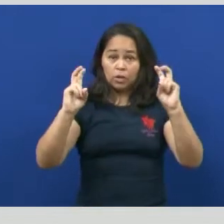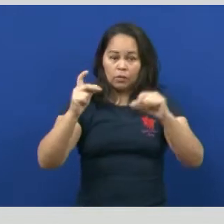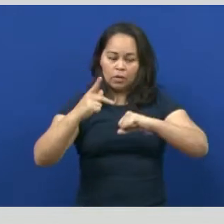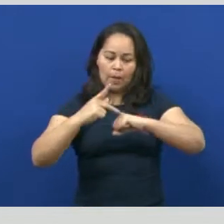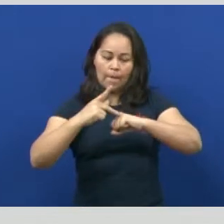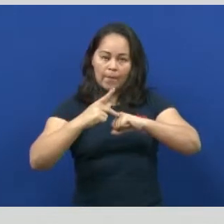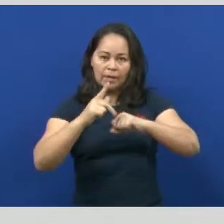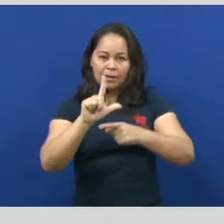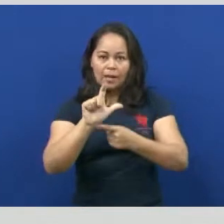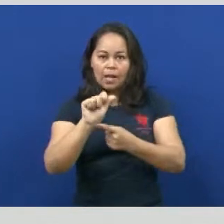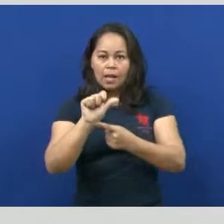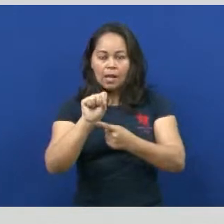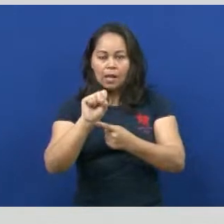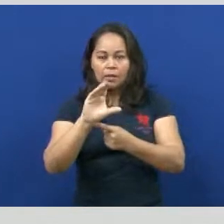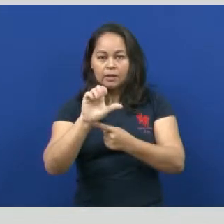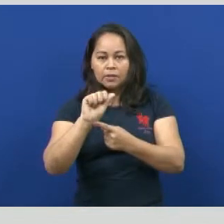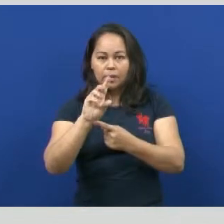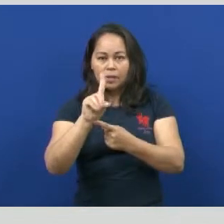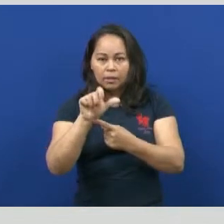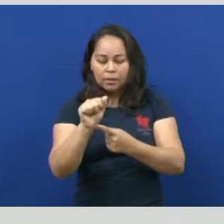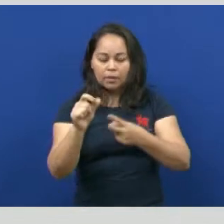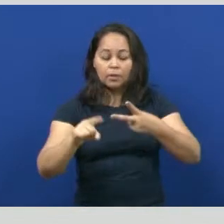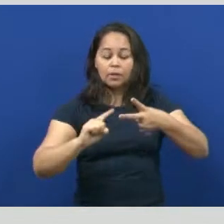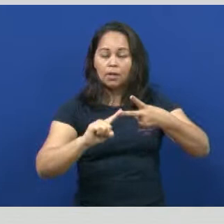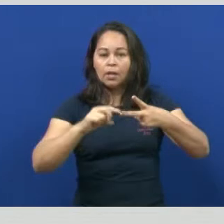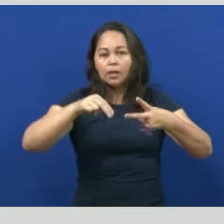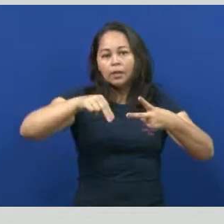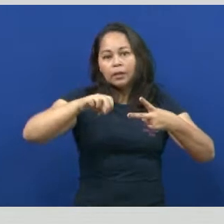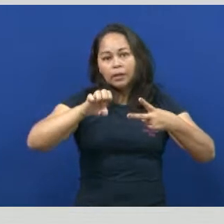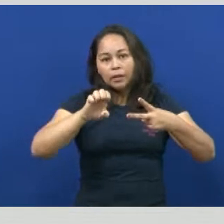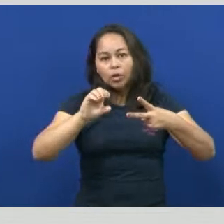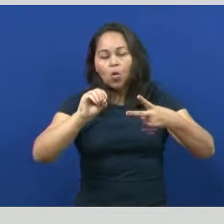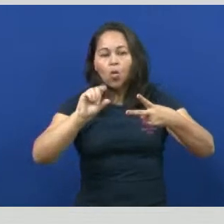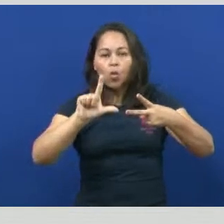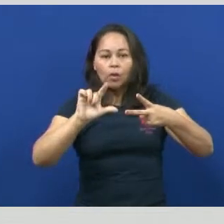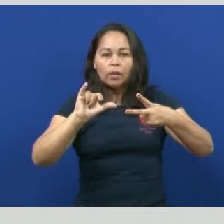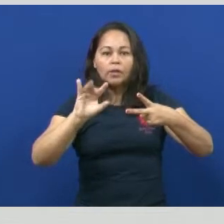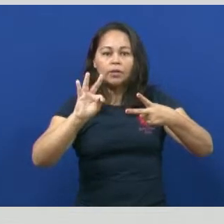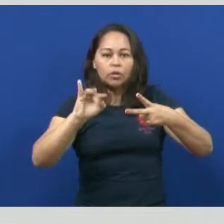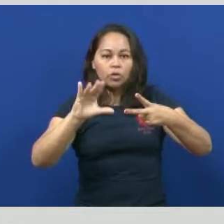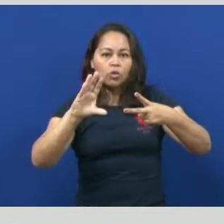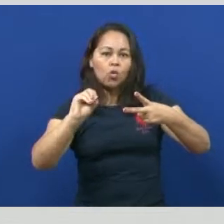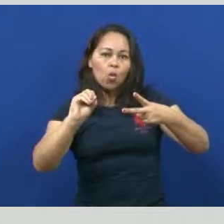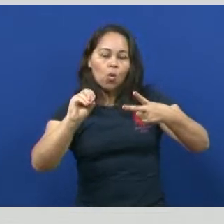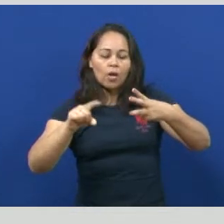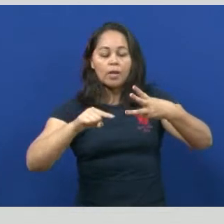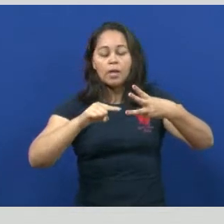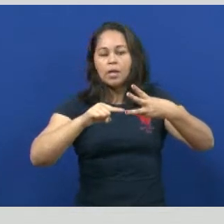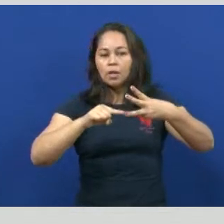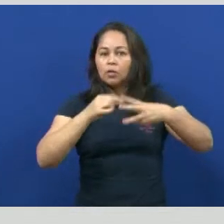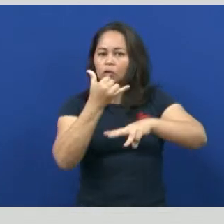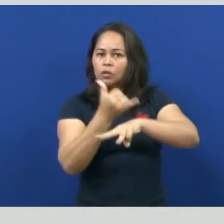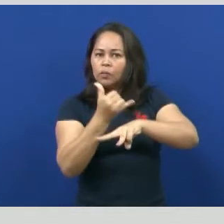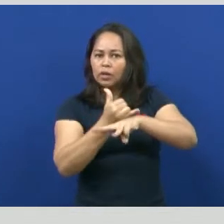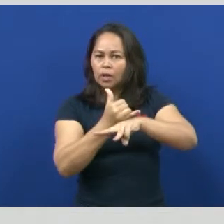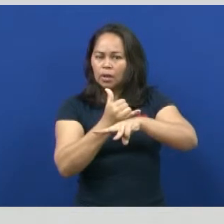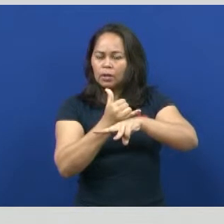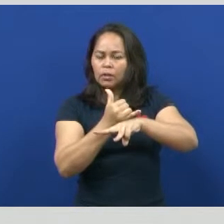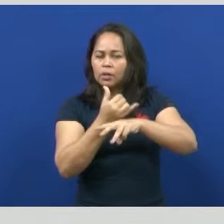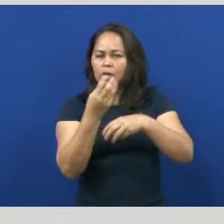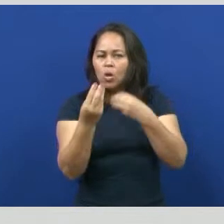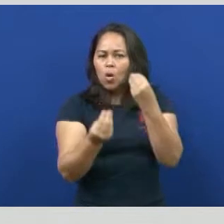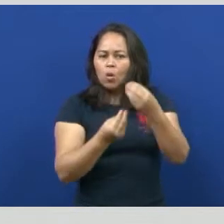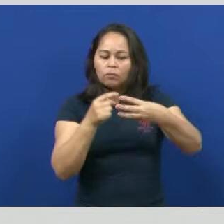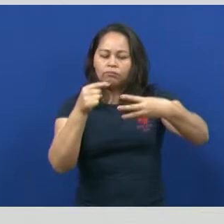neolítico, ou conhecido como período da pedra polida, e a idade dos metais. Então, a pré-história, ela é